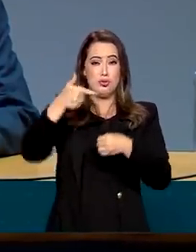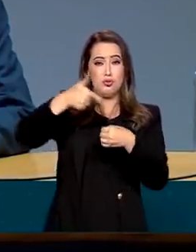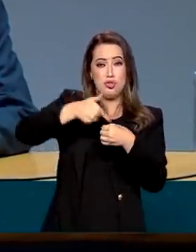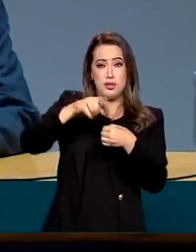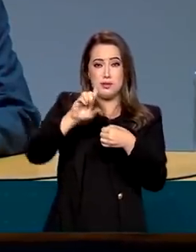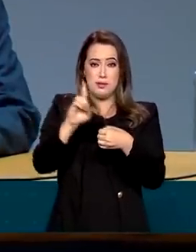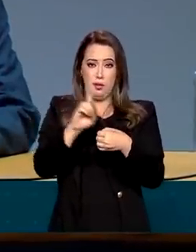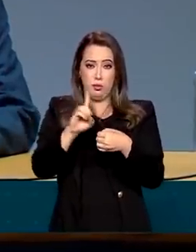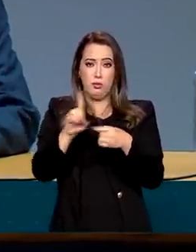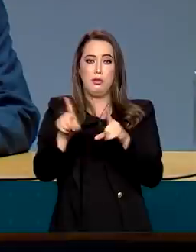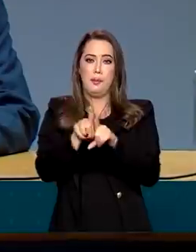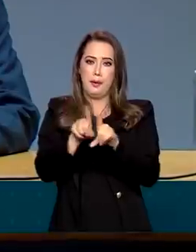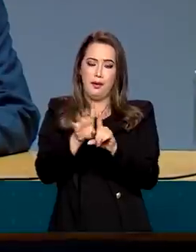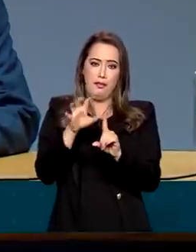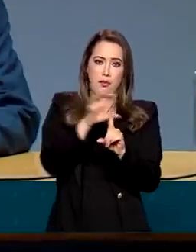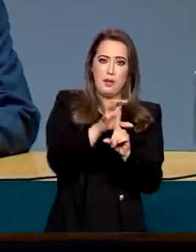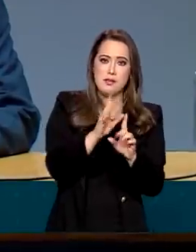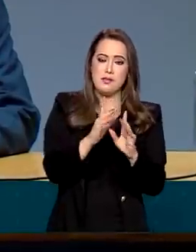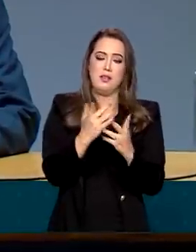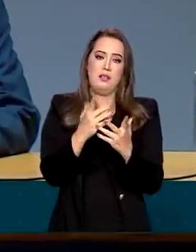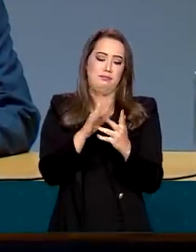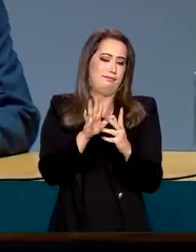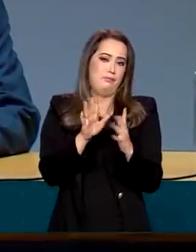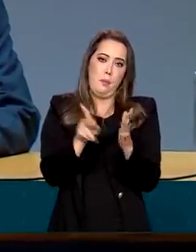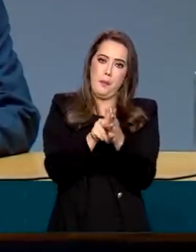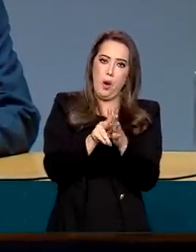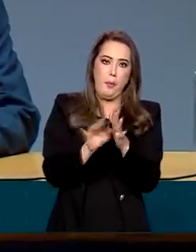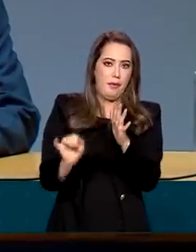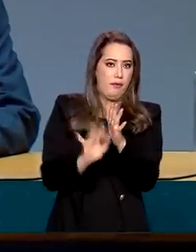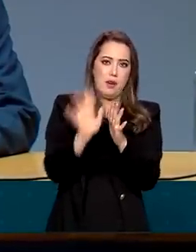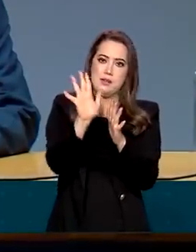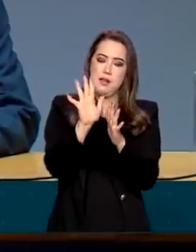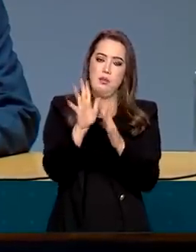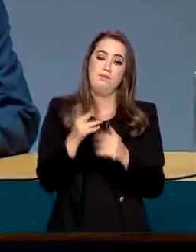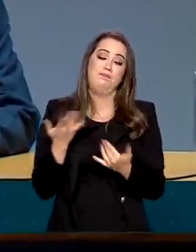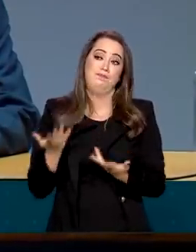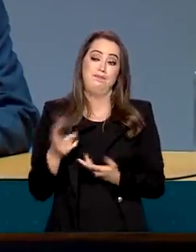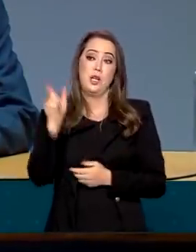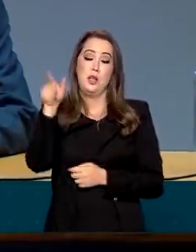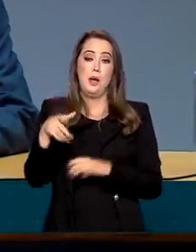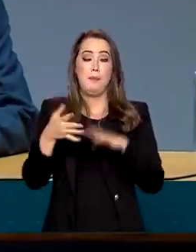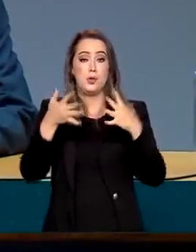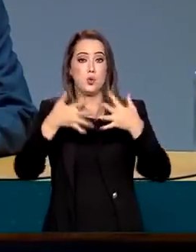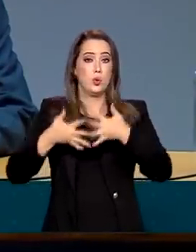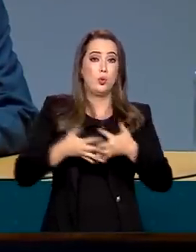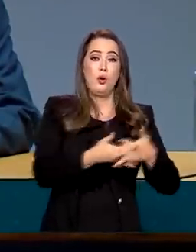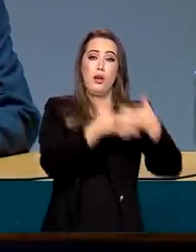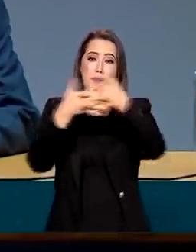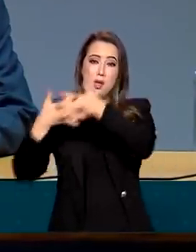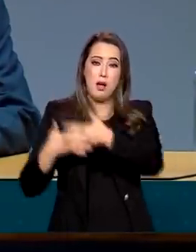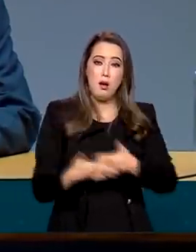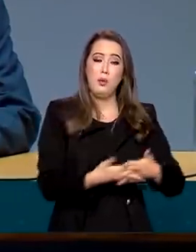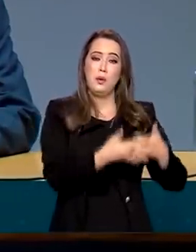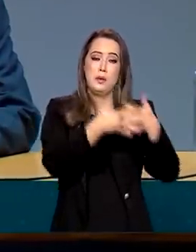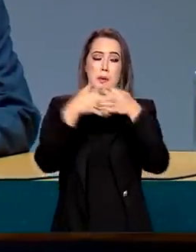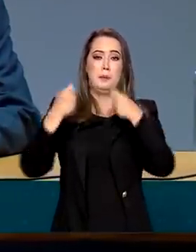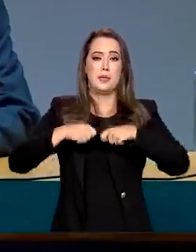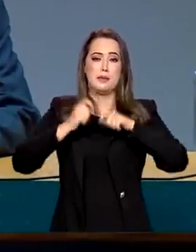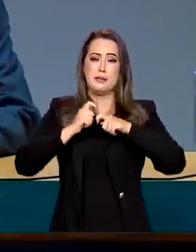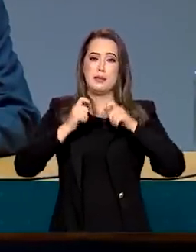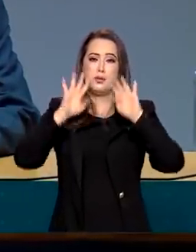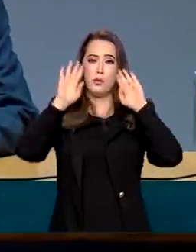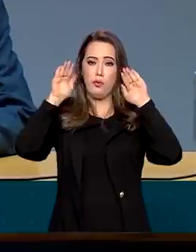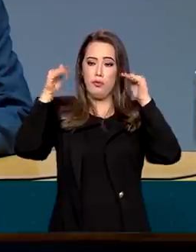na inflação. E o caminhoneiro que transporta a carga pelo Brasil merece ter uma atenção